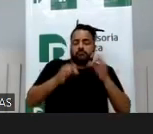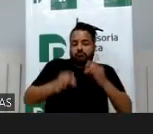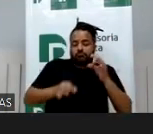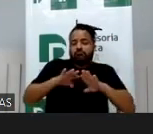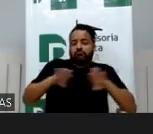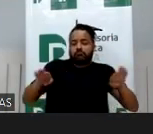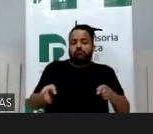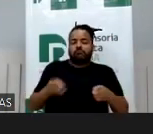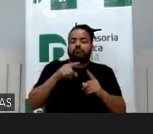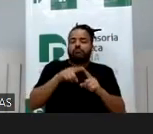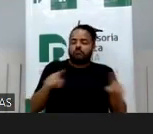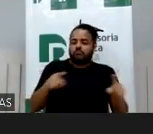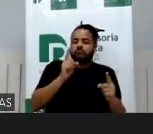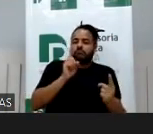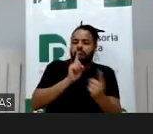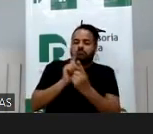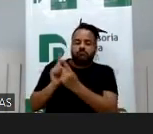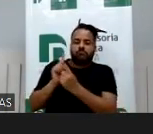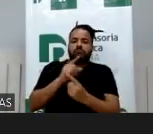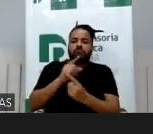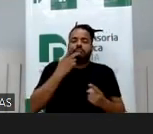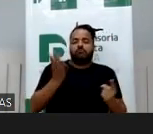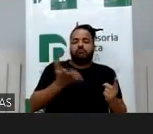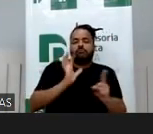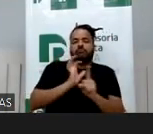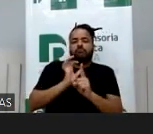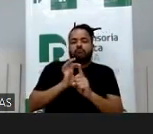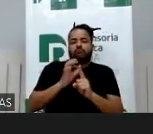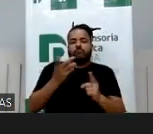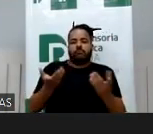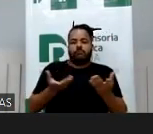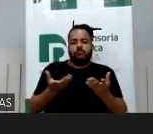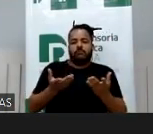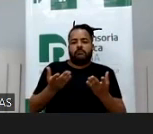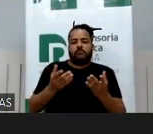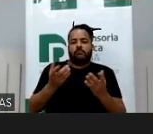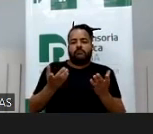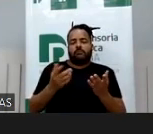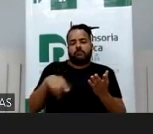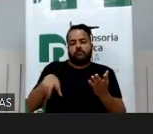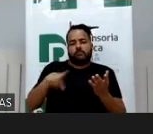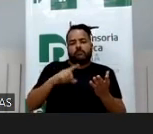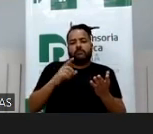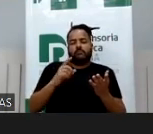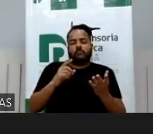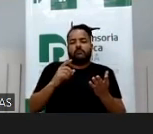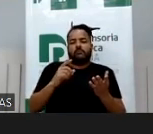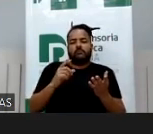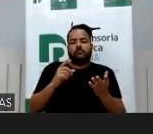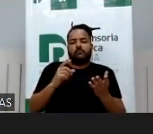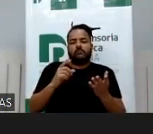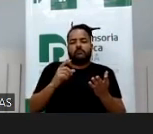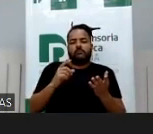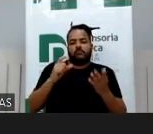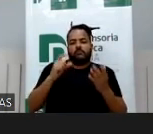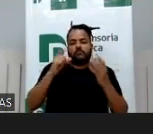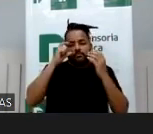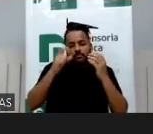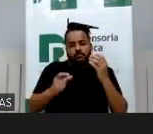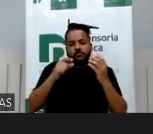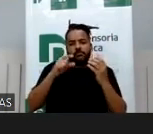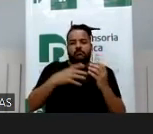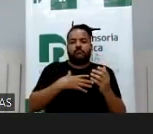isso, mas o fato é, essa influenciadora, ela tem um perfil de reflexões muito críticas e tal, mas ela expõe a filha desde pequena